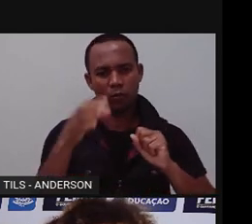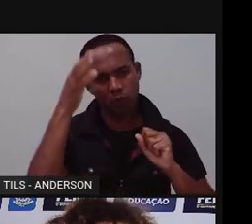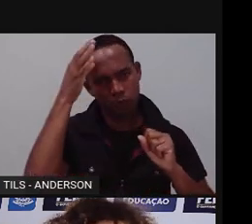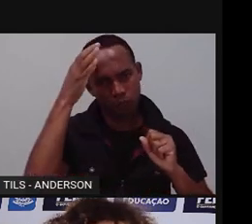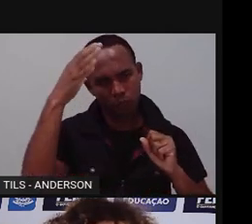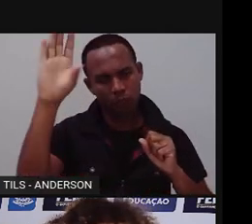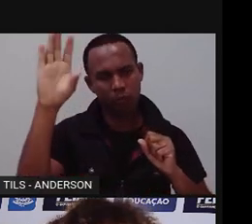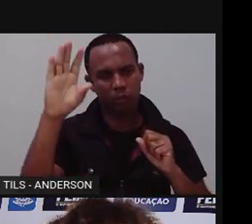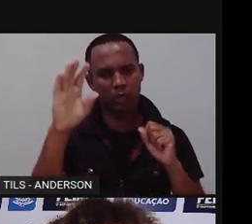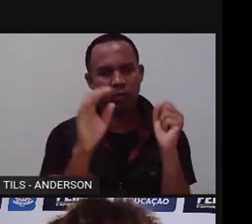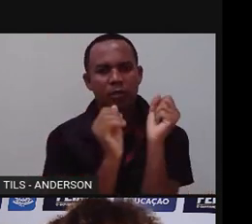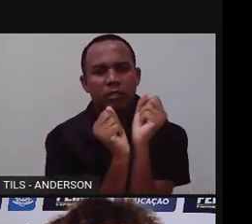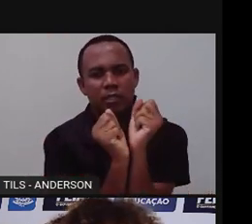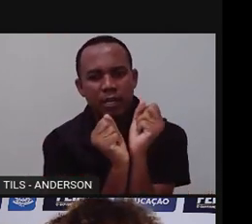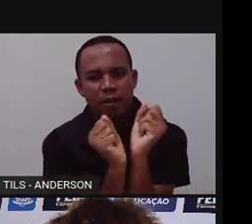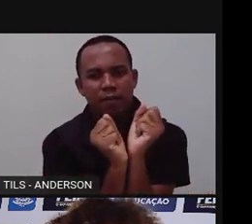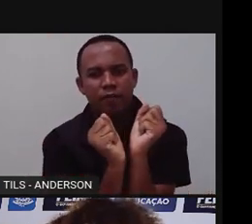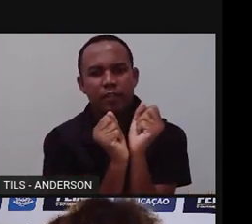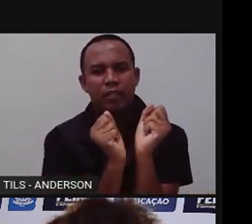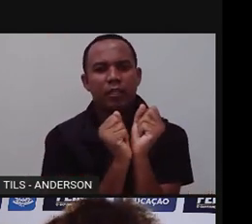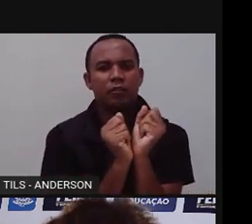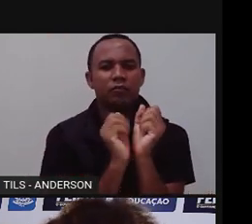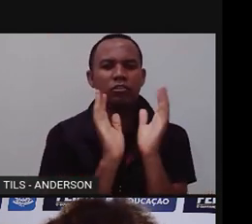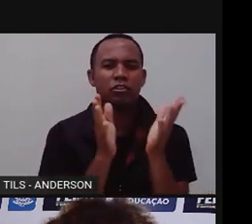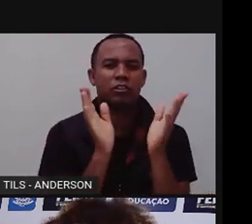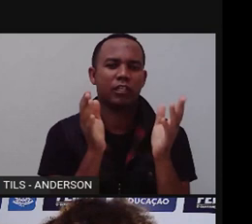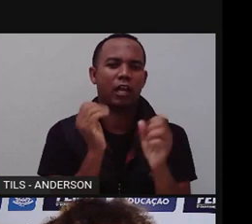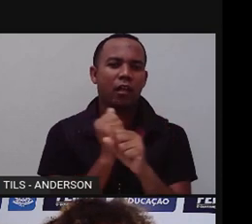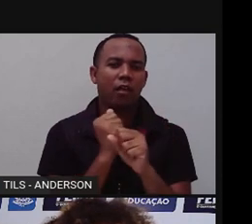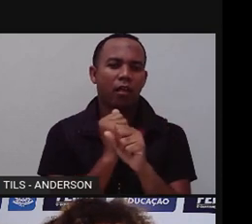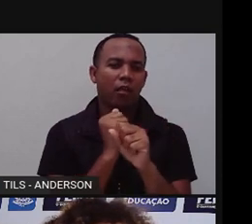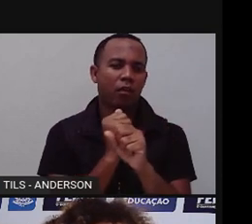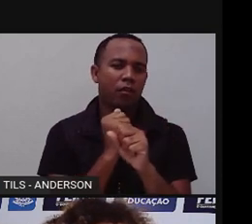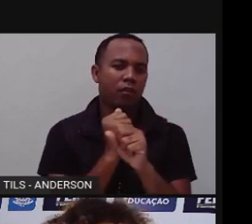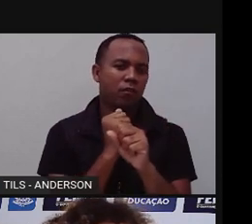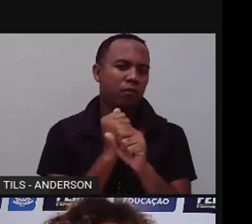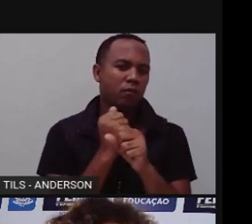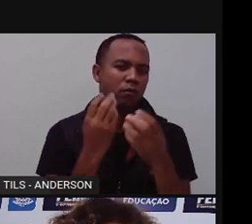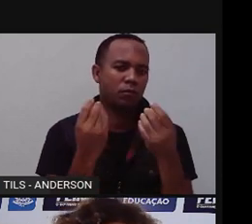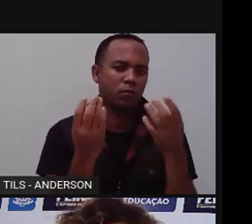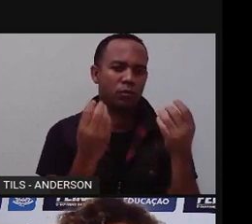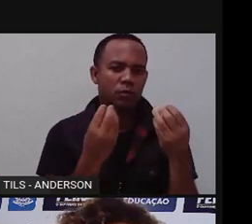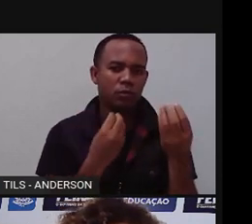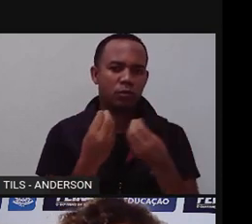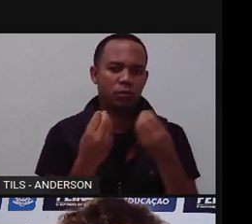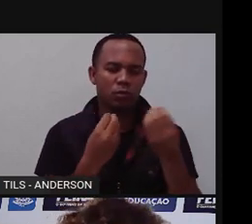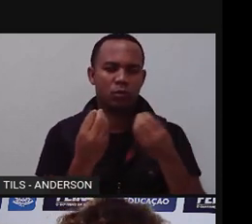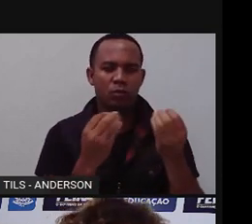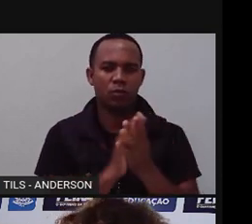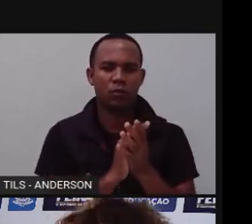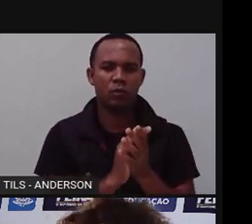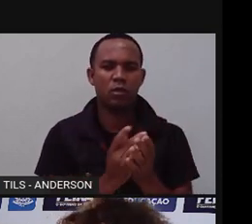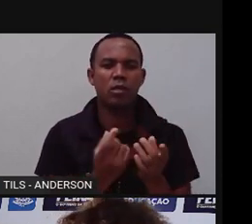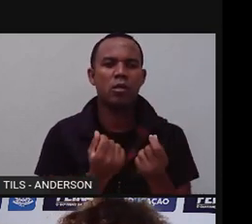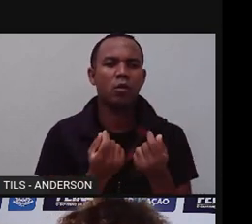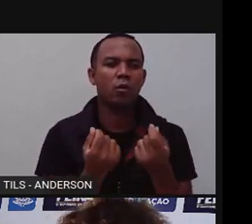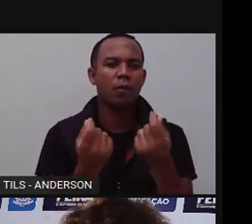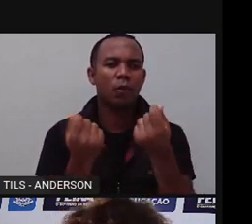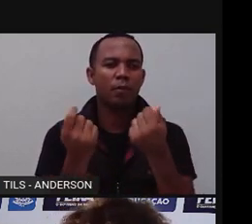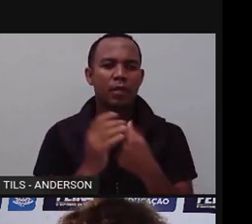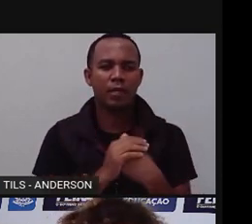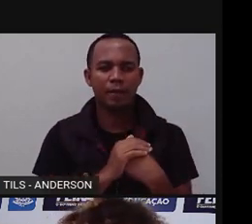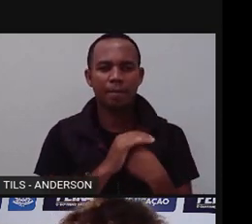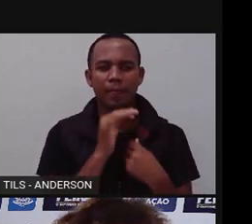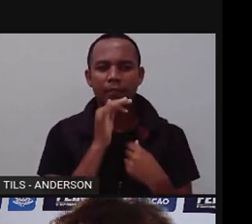Então, a escravidão, né? Por quase 400 anos, ela foi constituída o quê? A base da economia, porque eram os escravos que